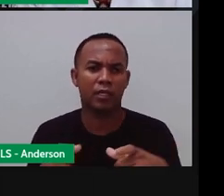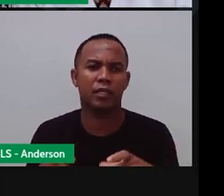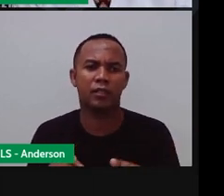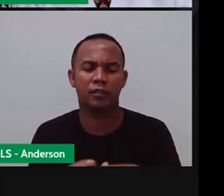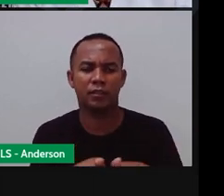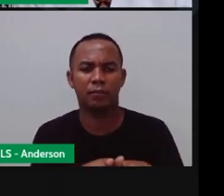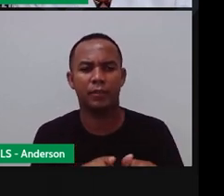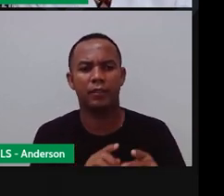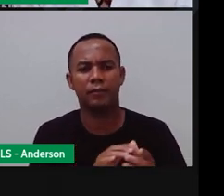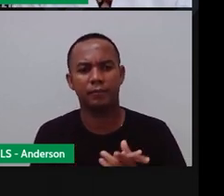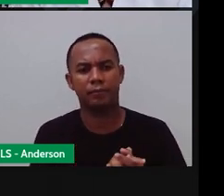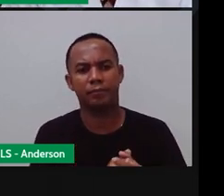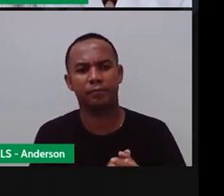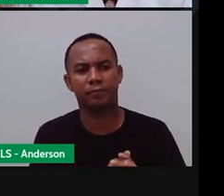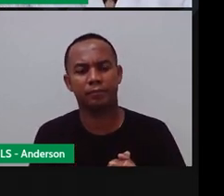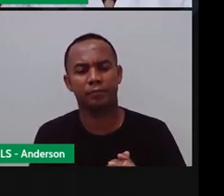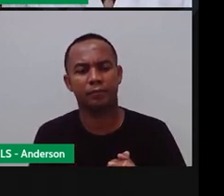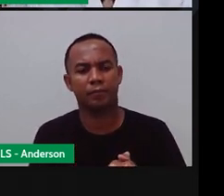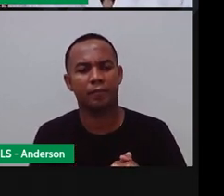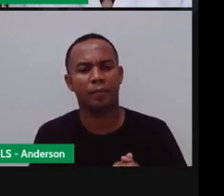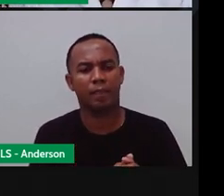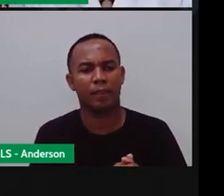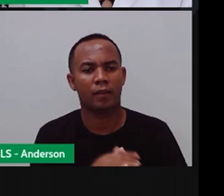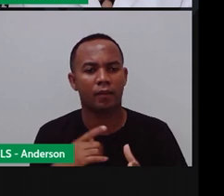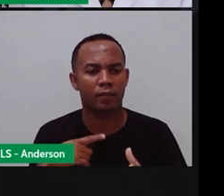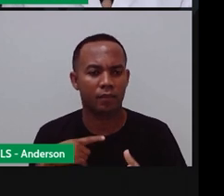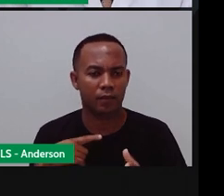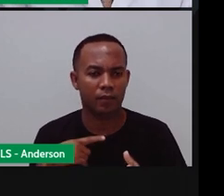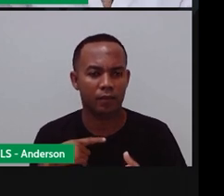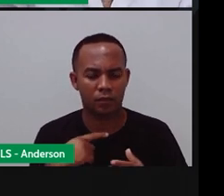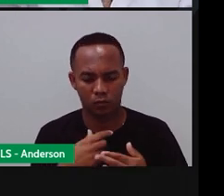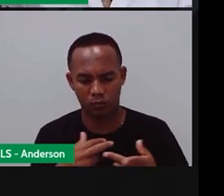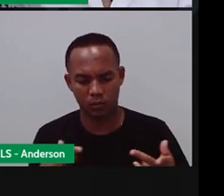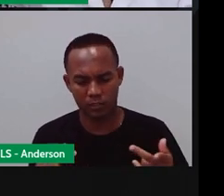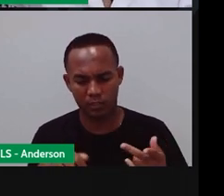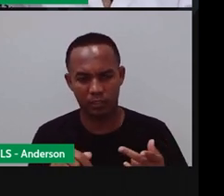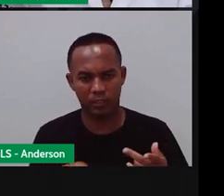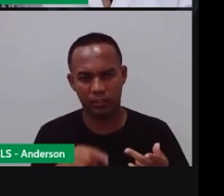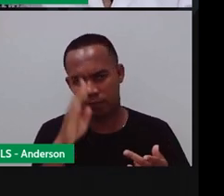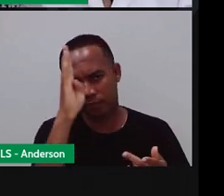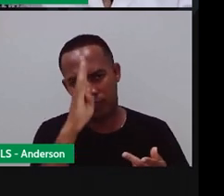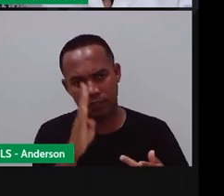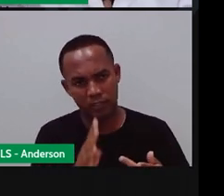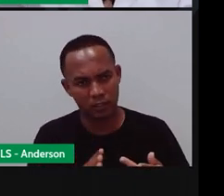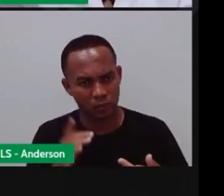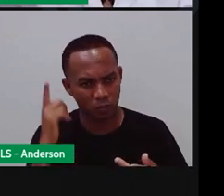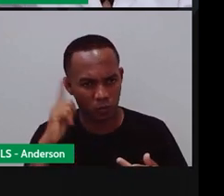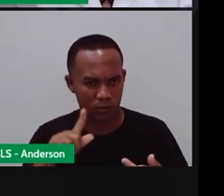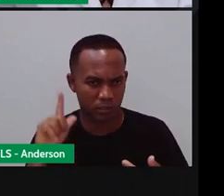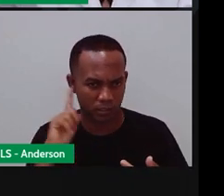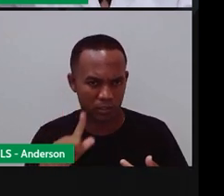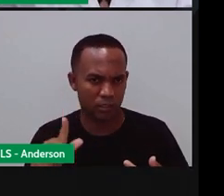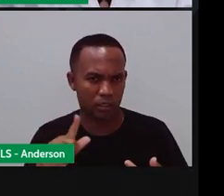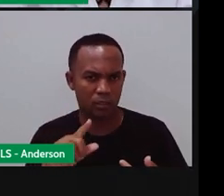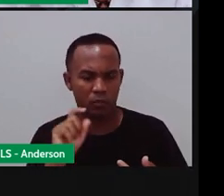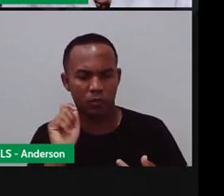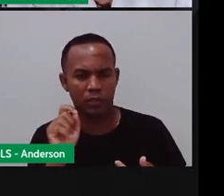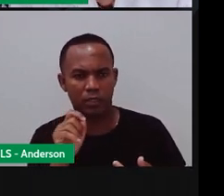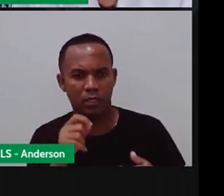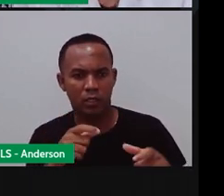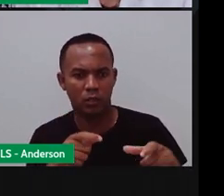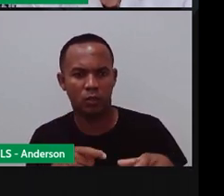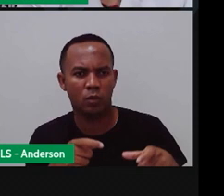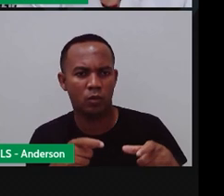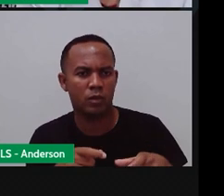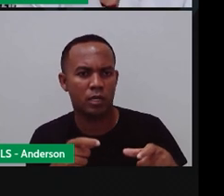ou seja né as plantas que a gente vai ter aqui no Brasil não necessariamente vão conseguir se desenvolver por exemplo na Europa